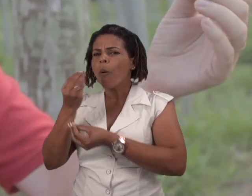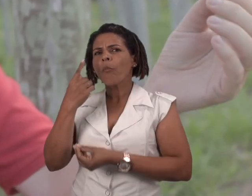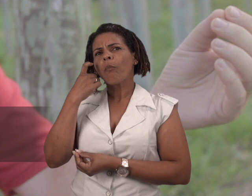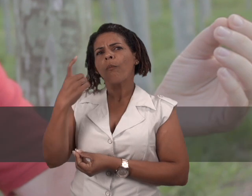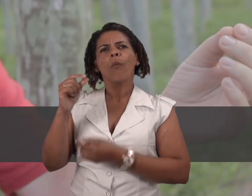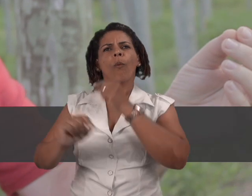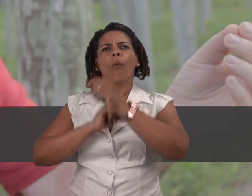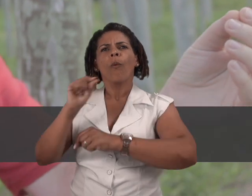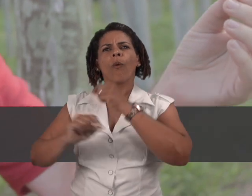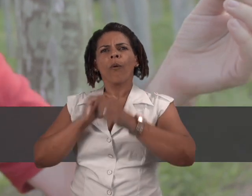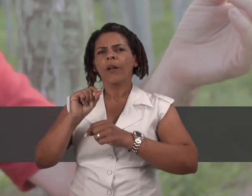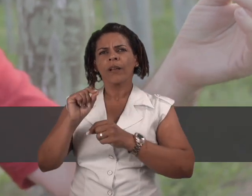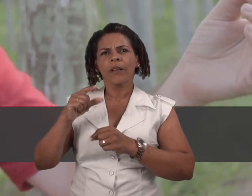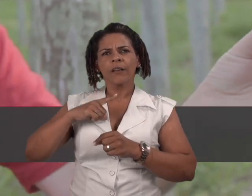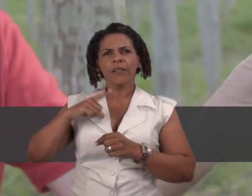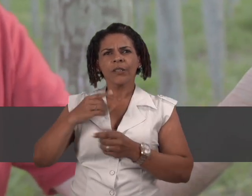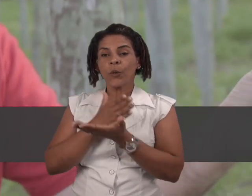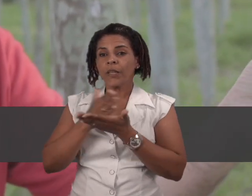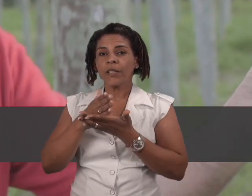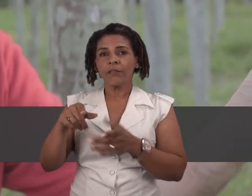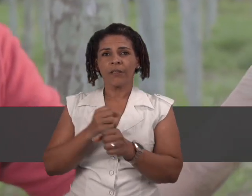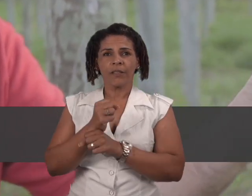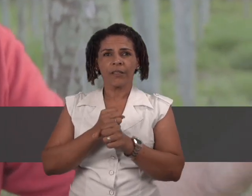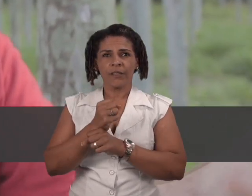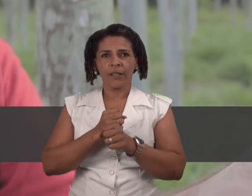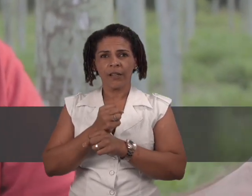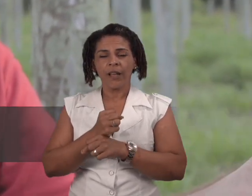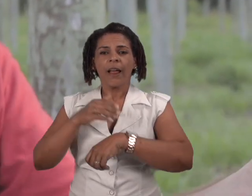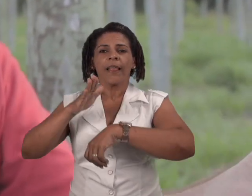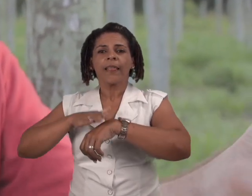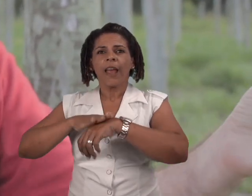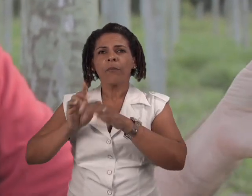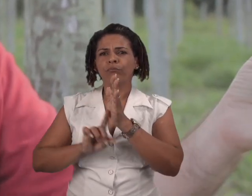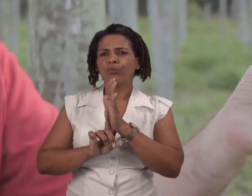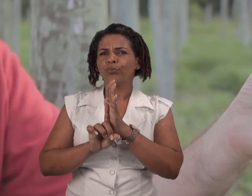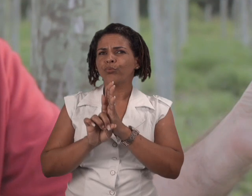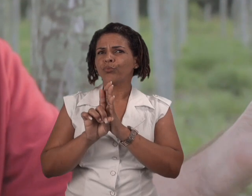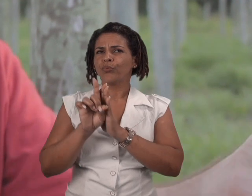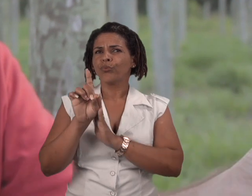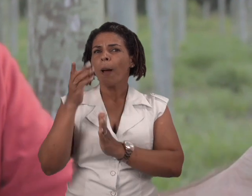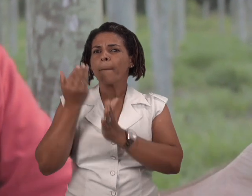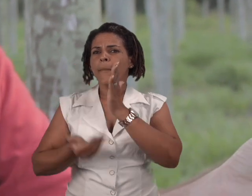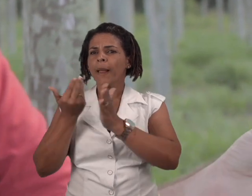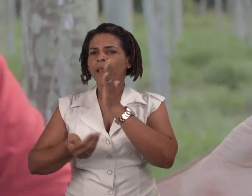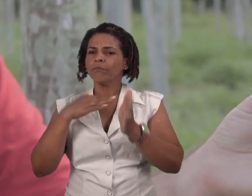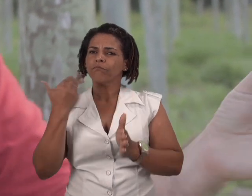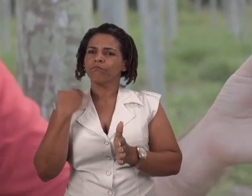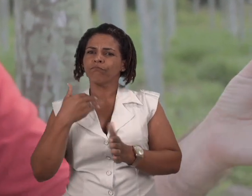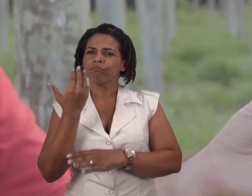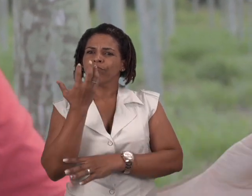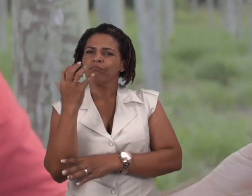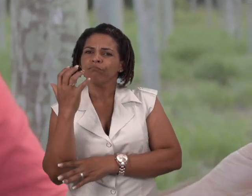conclusão interessante foi, em função do veranico que nós tivemos no início desse ano, temperaturas elevadíssimas. Nós